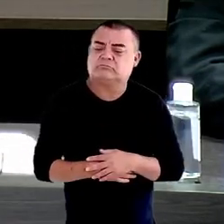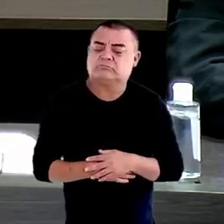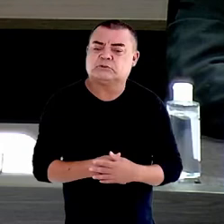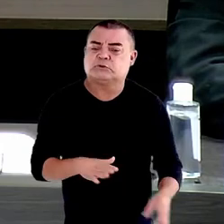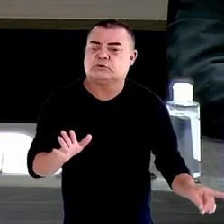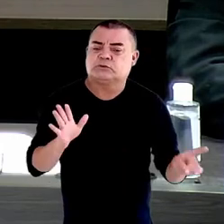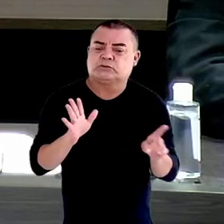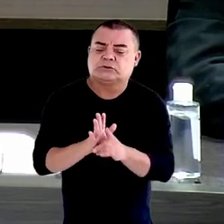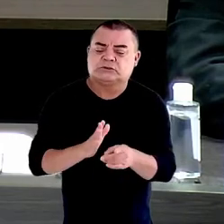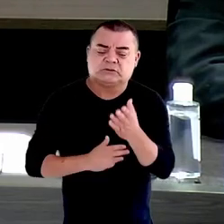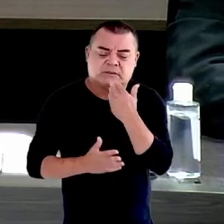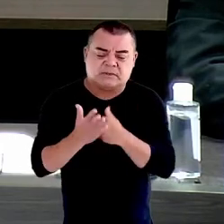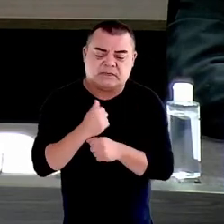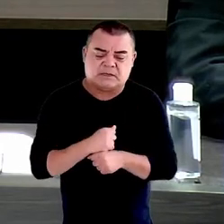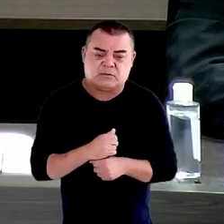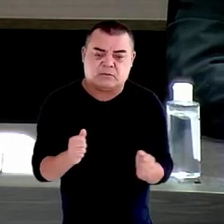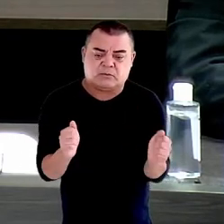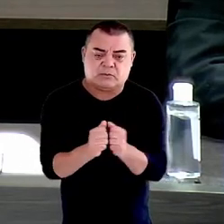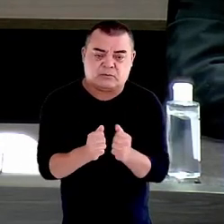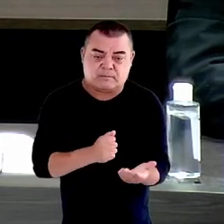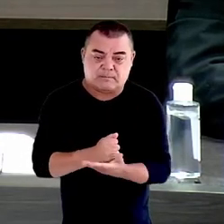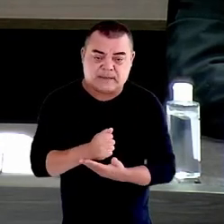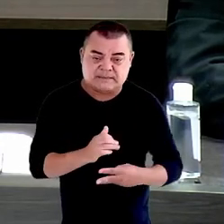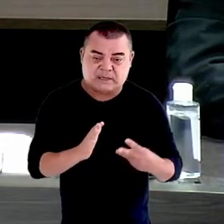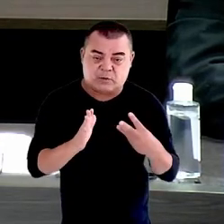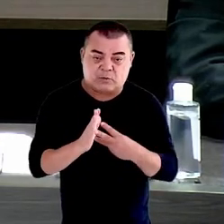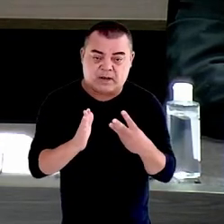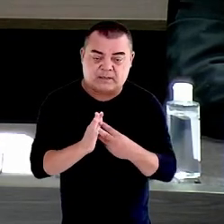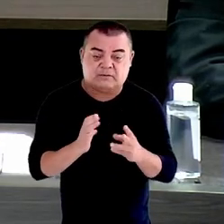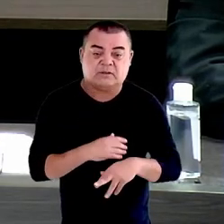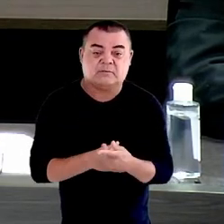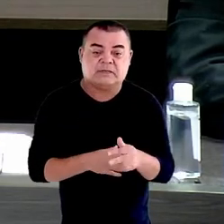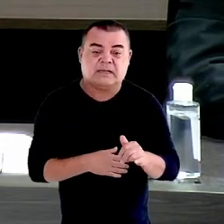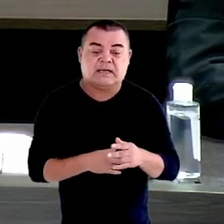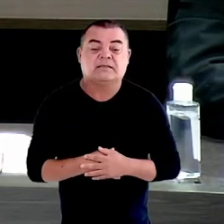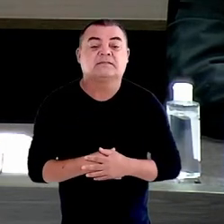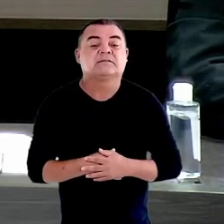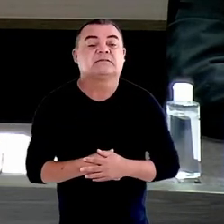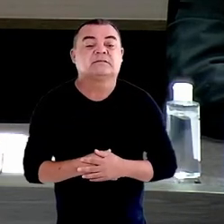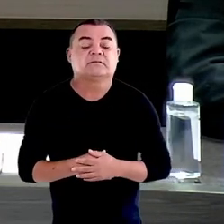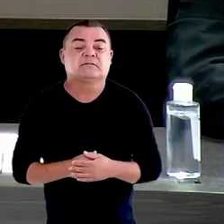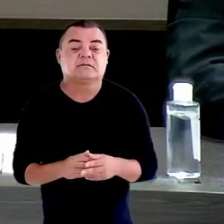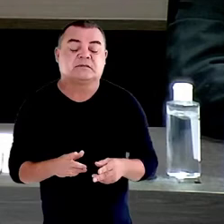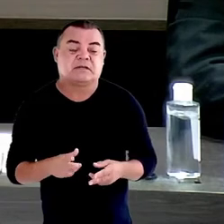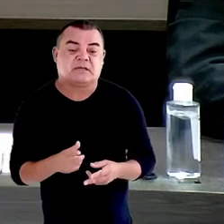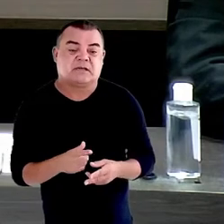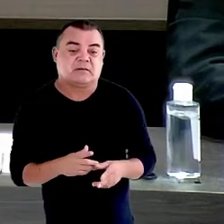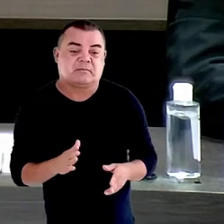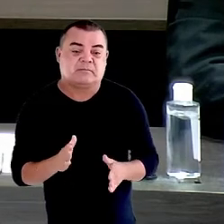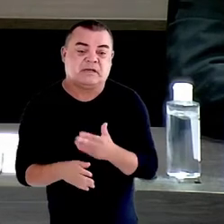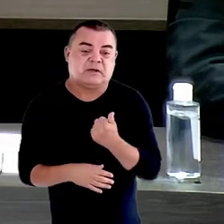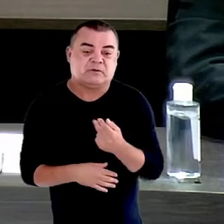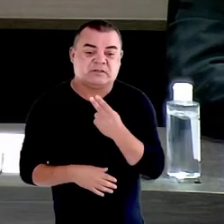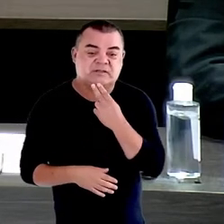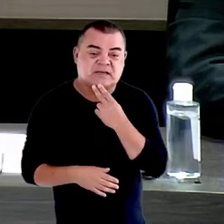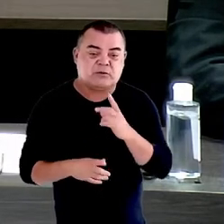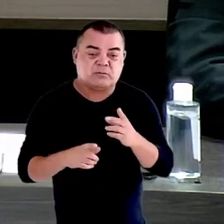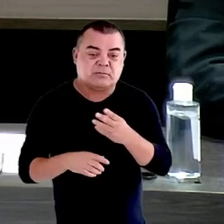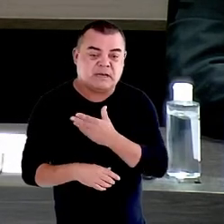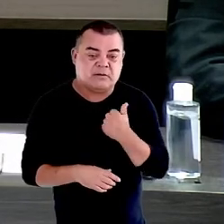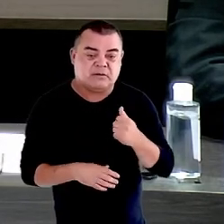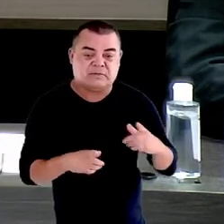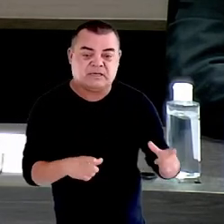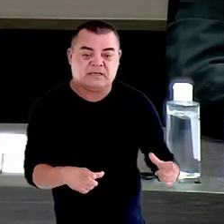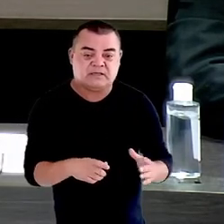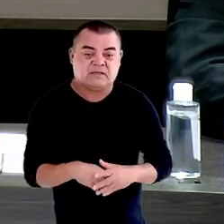que se baseia em quatro pilares, melhor nutrição, melhor produção, melhor ambiente e melhor qualidade de vida. É uma data escolhida,